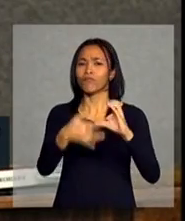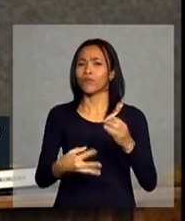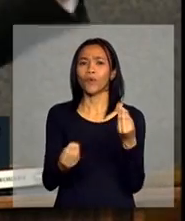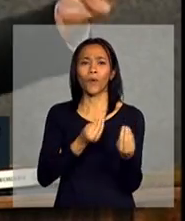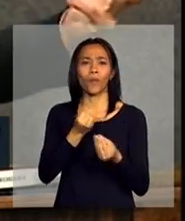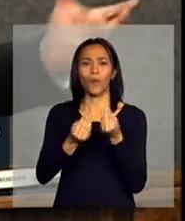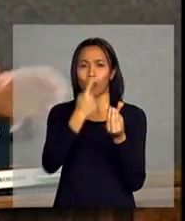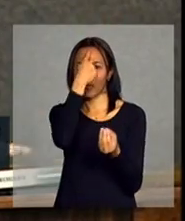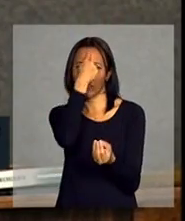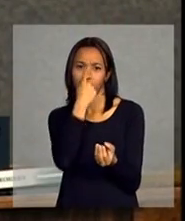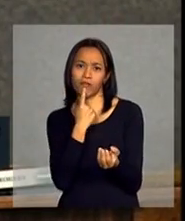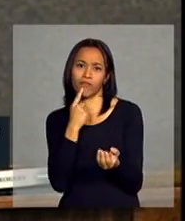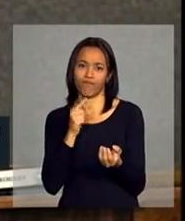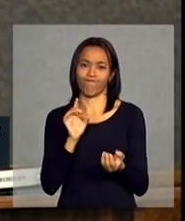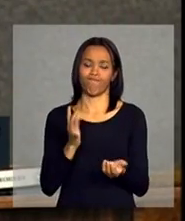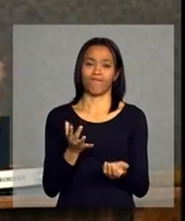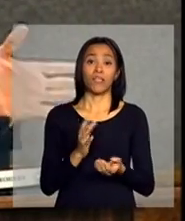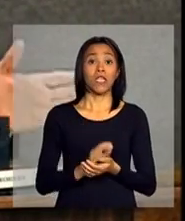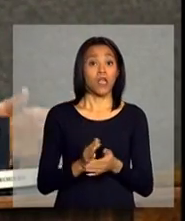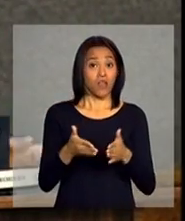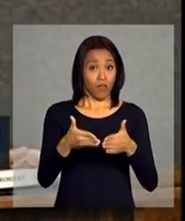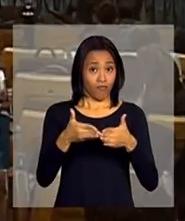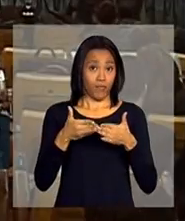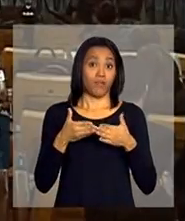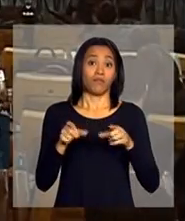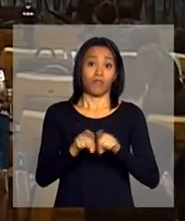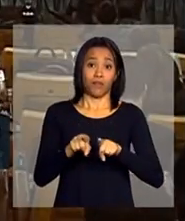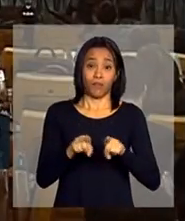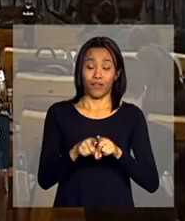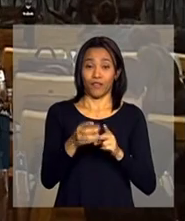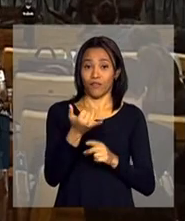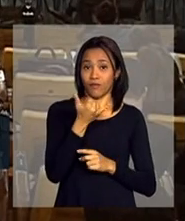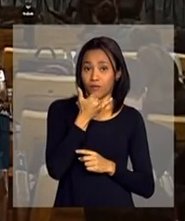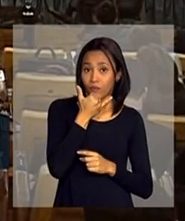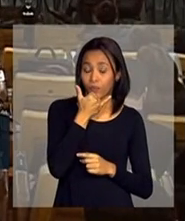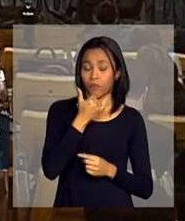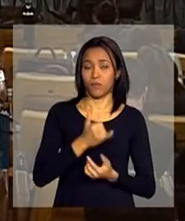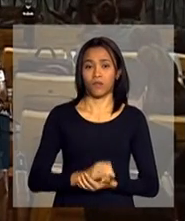Aí, eu usando um pouco mais, peço desculpas, faço uma licença.